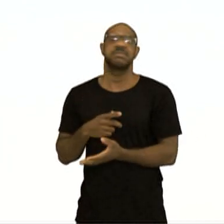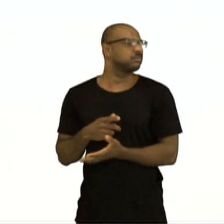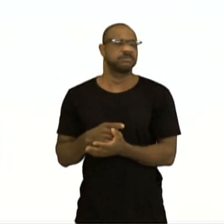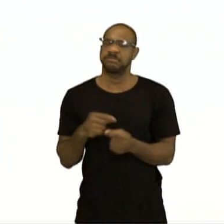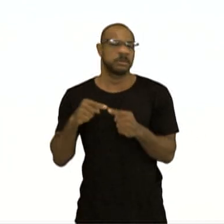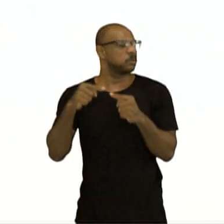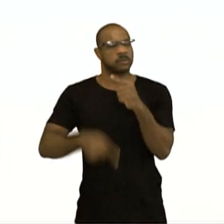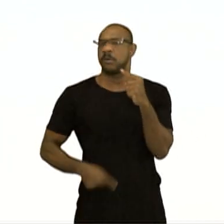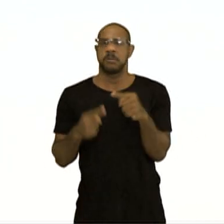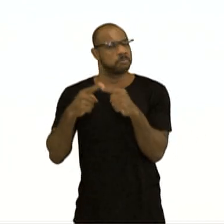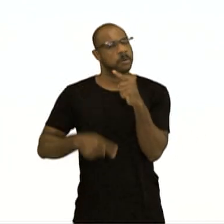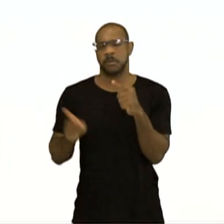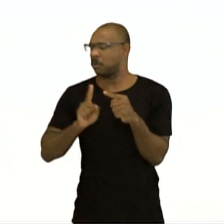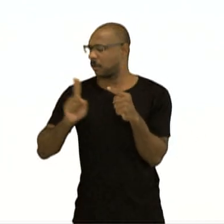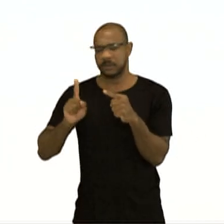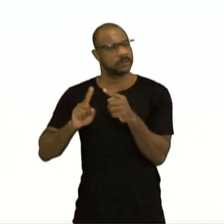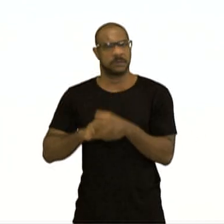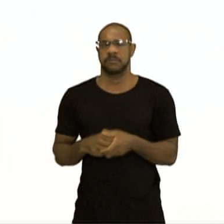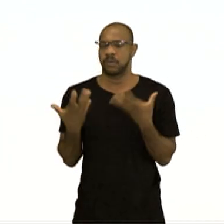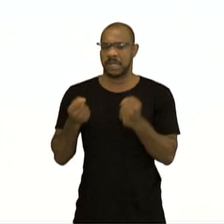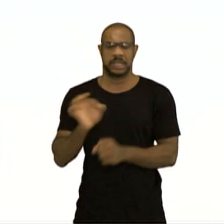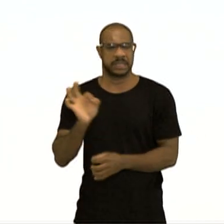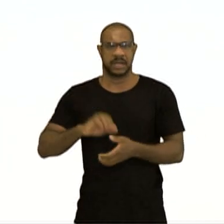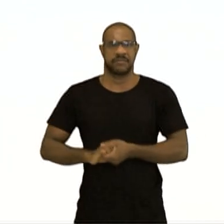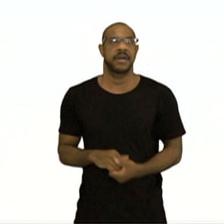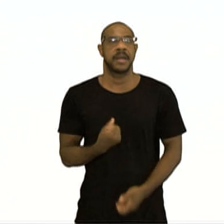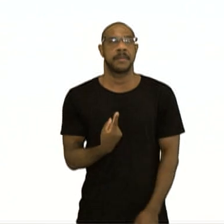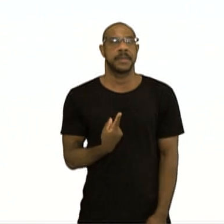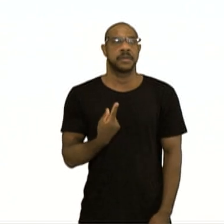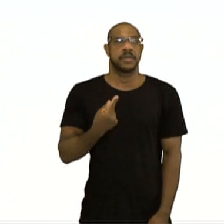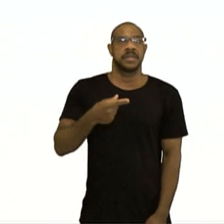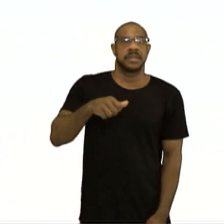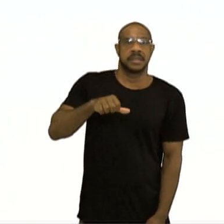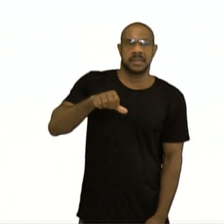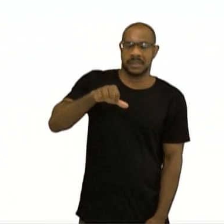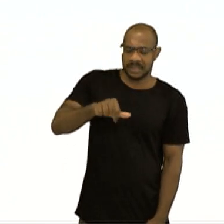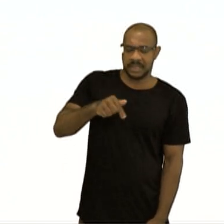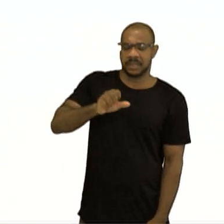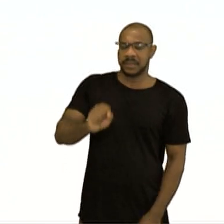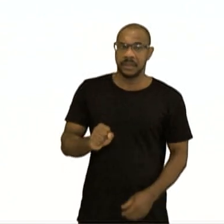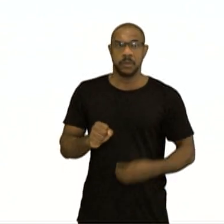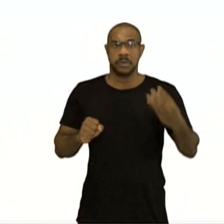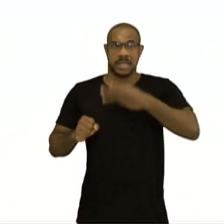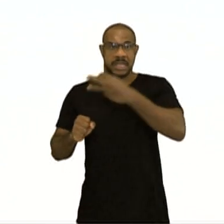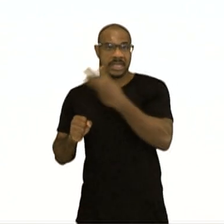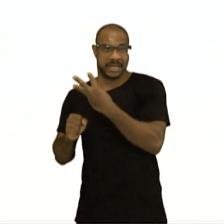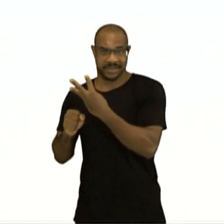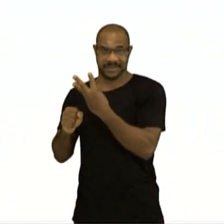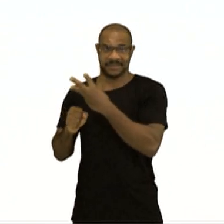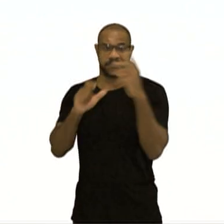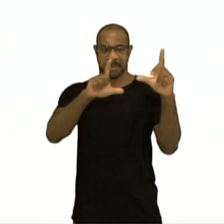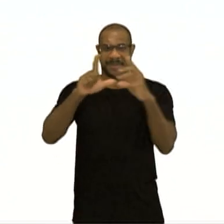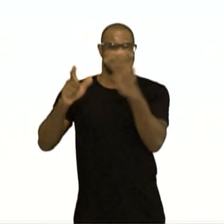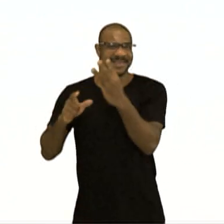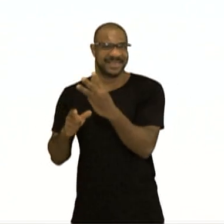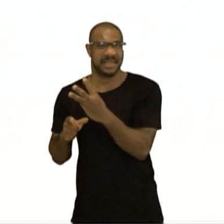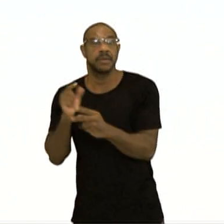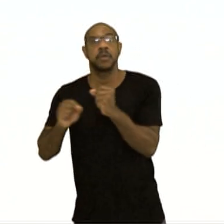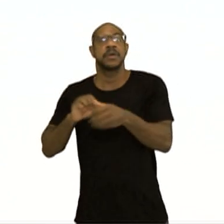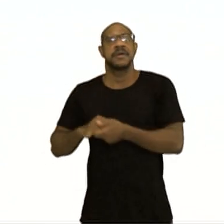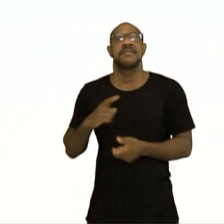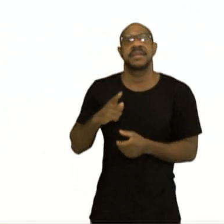representatividade. No ano de 1789, o terceiro estado vai proclamar a chamada